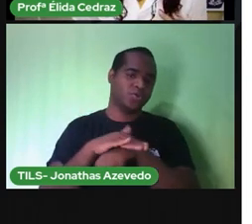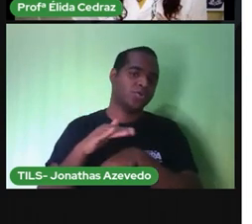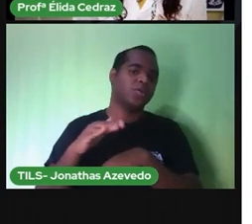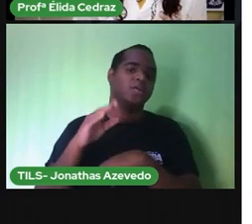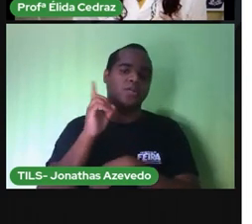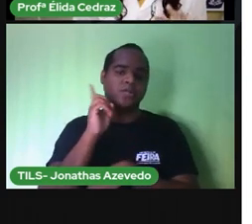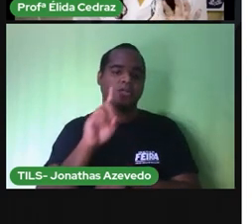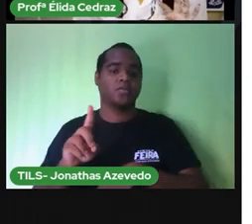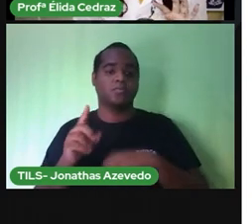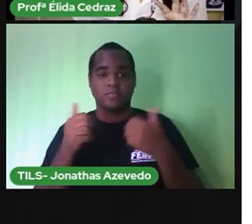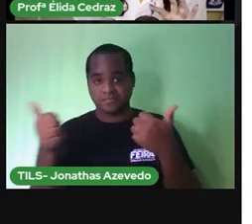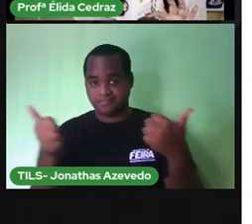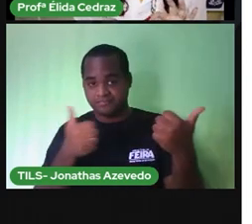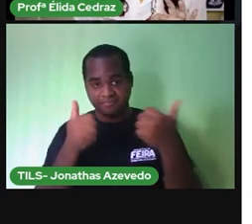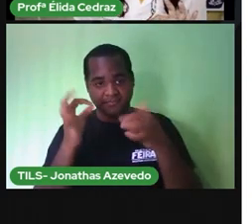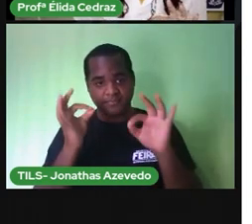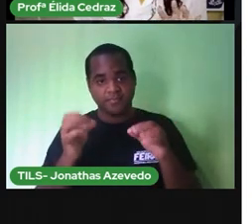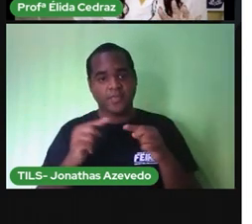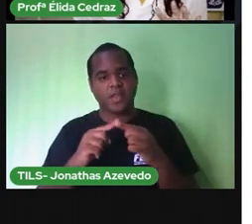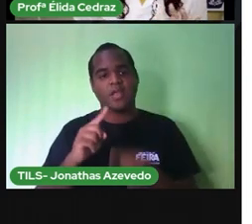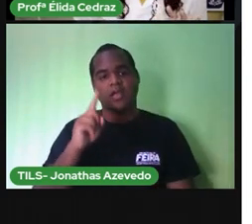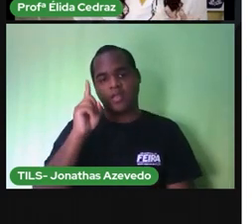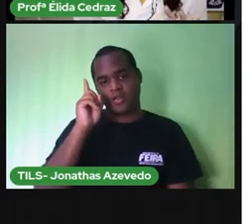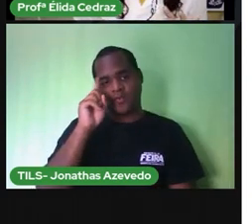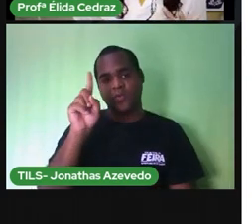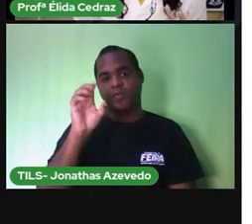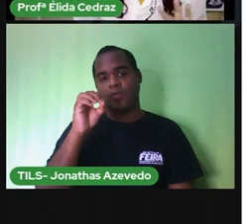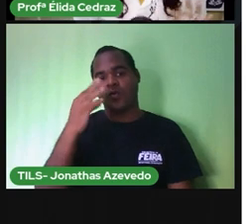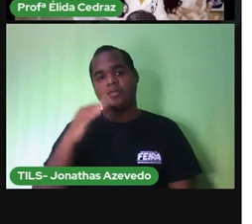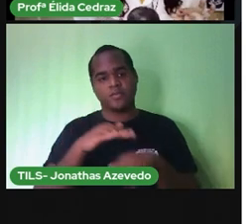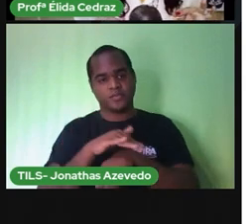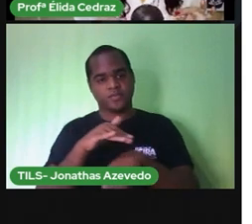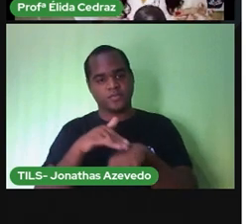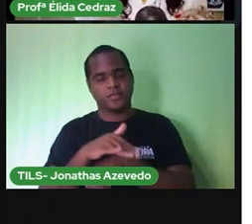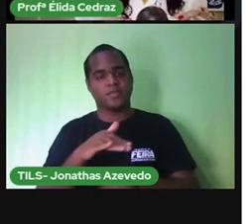Certo? O dia e a noite.